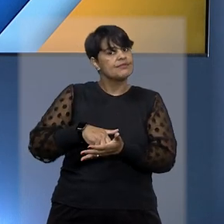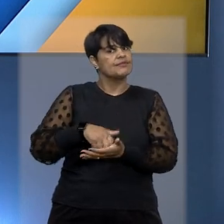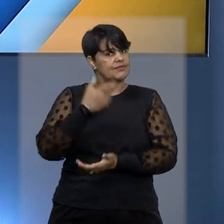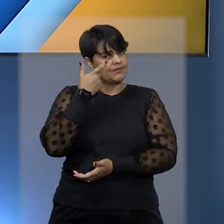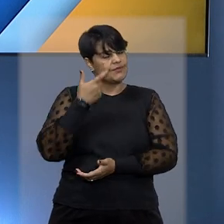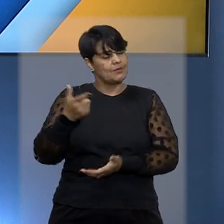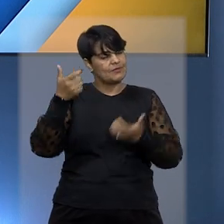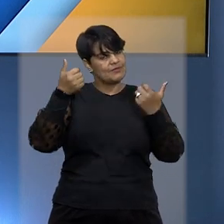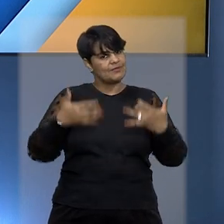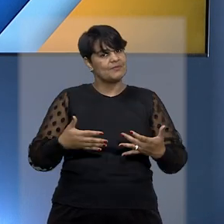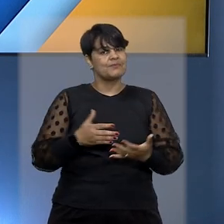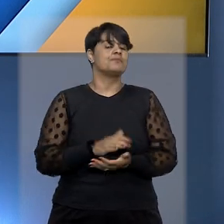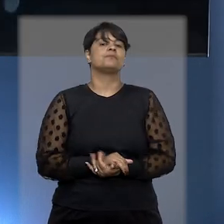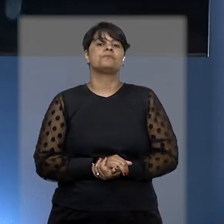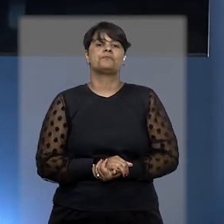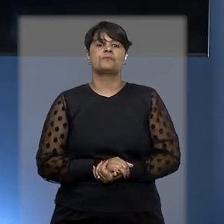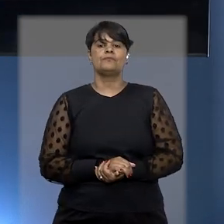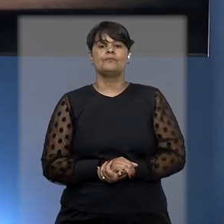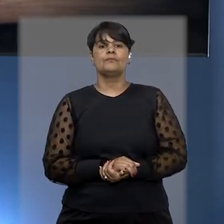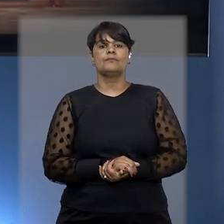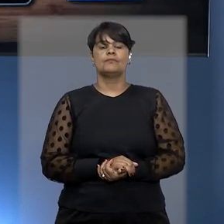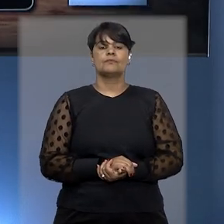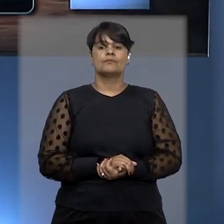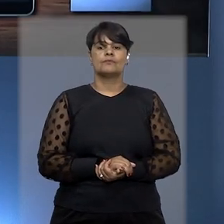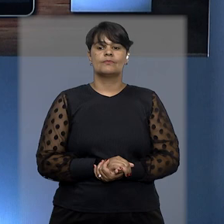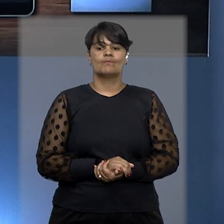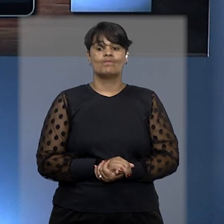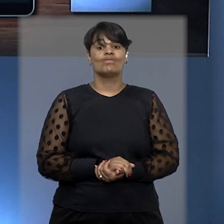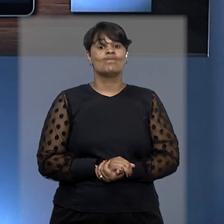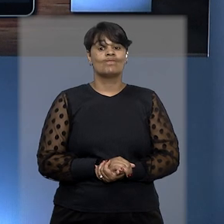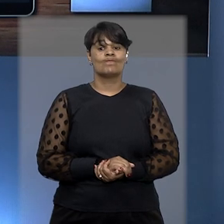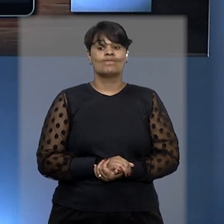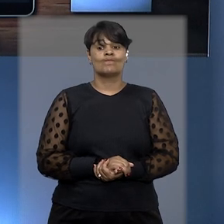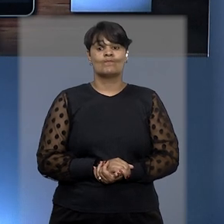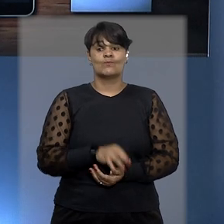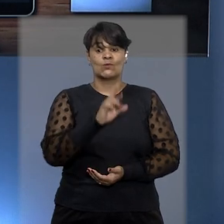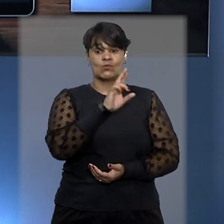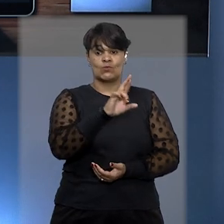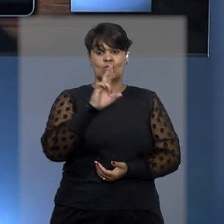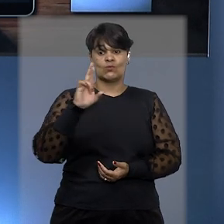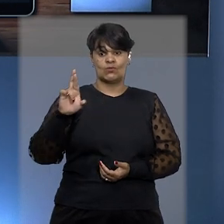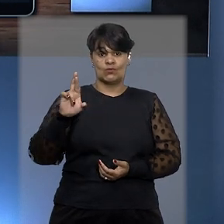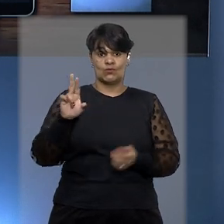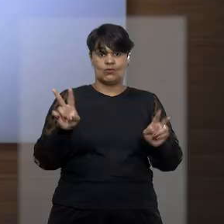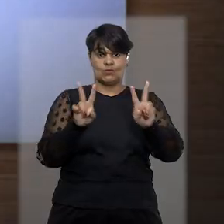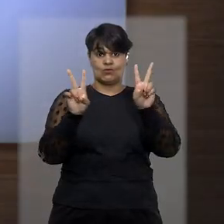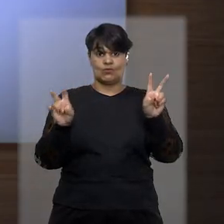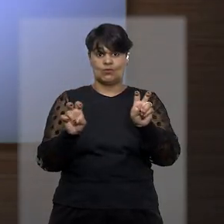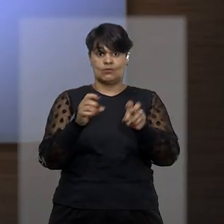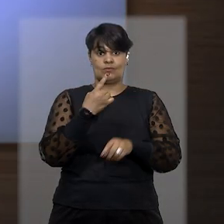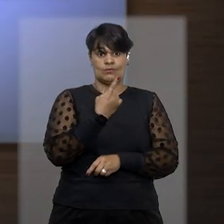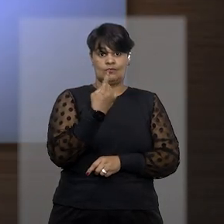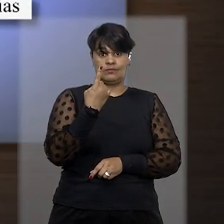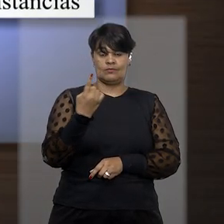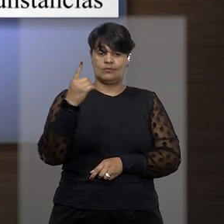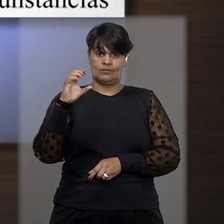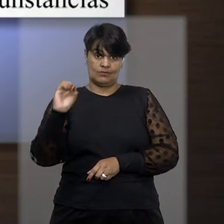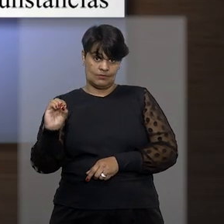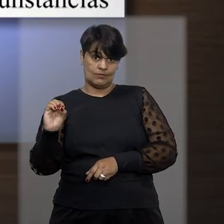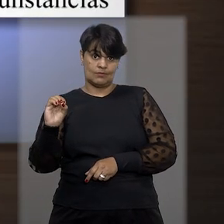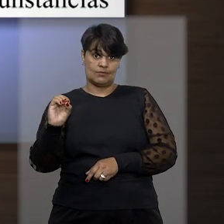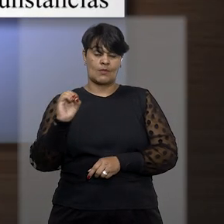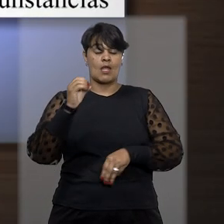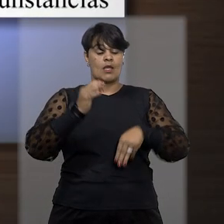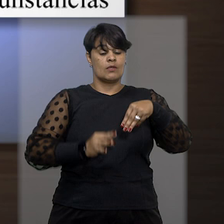Nelly Macedo. Sob o rito dos recursos repetitivos, tema 1110, os ministros